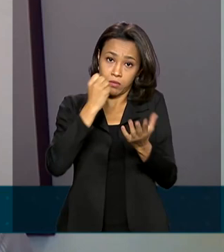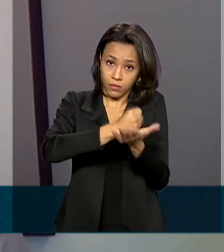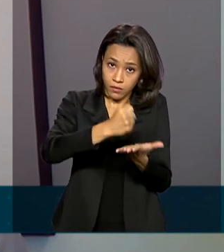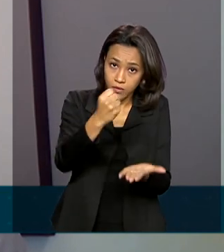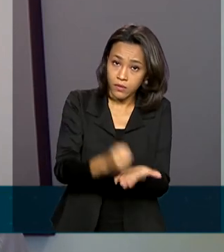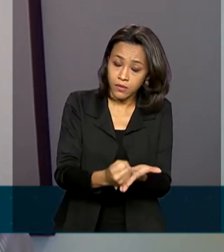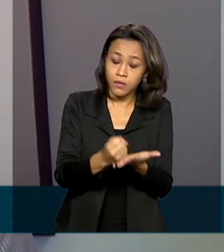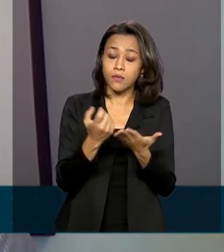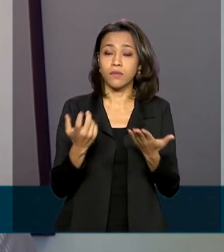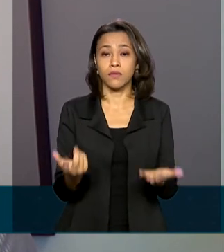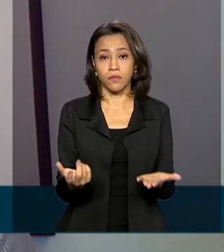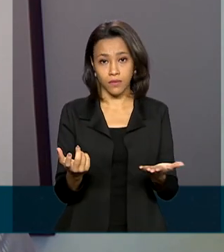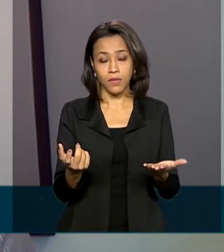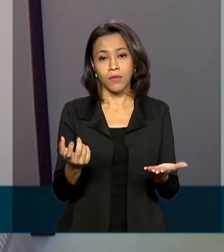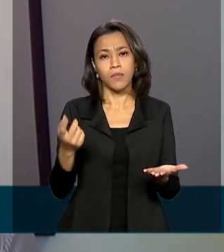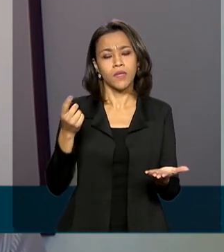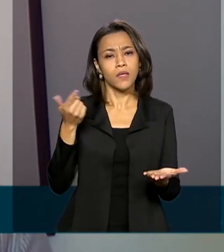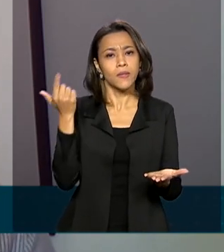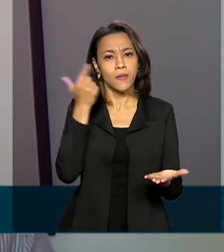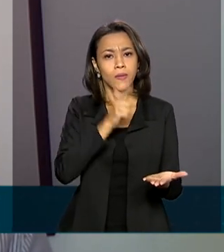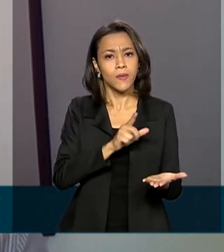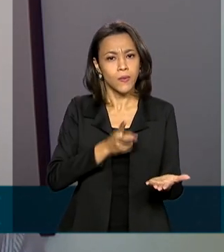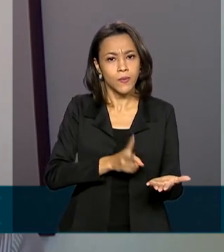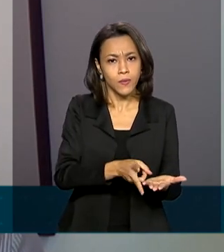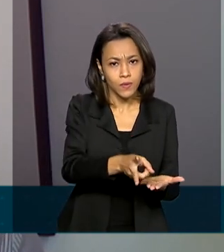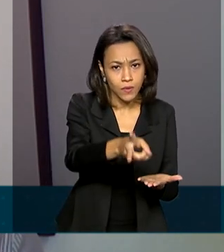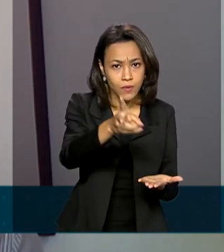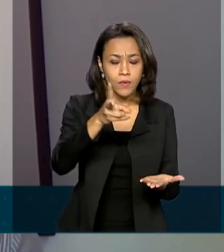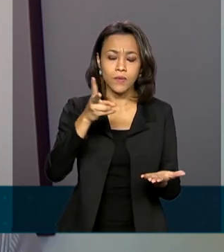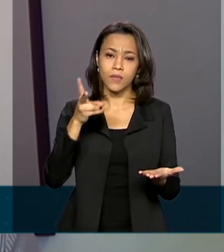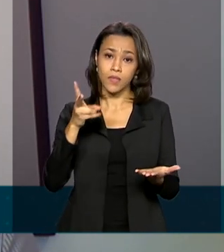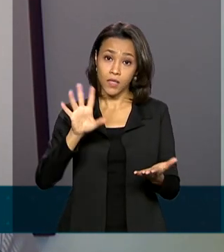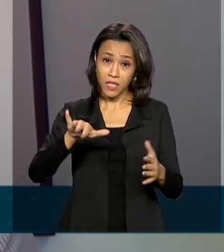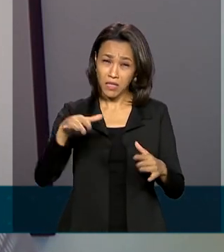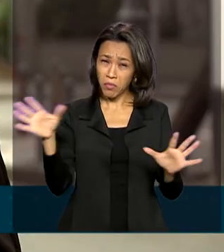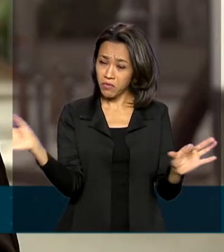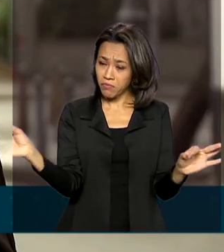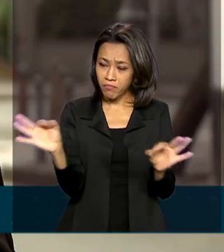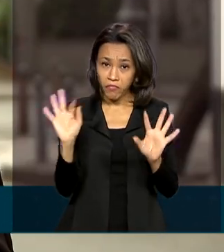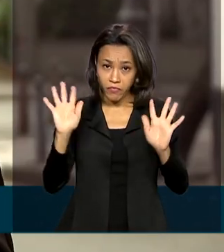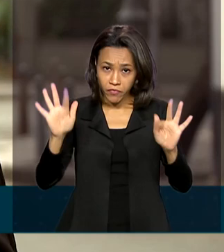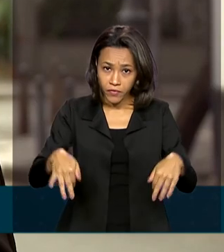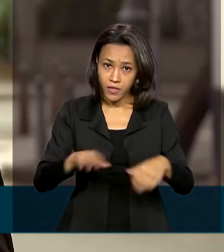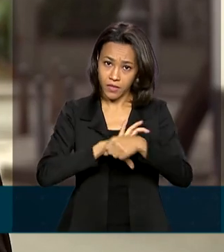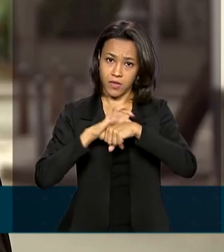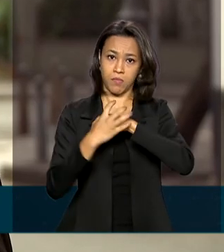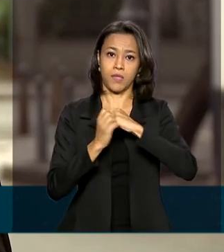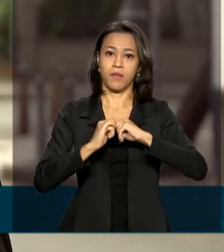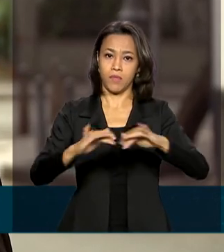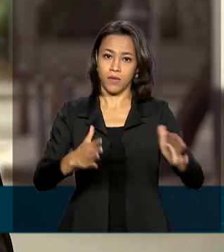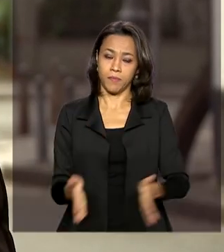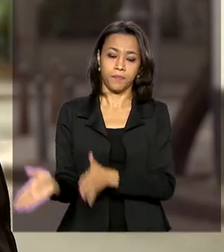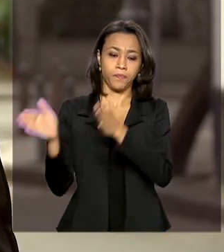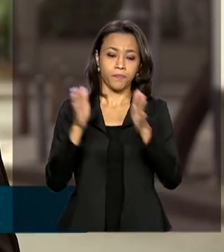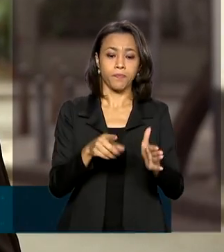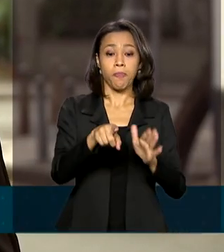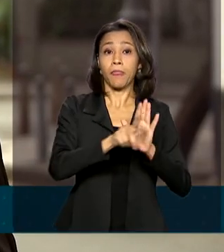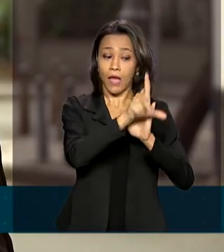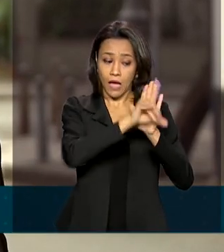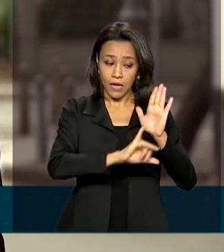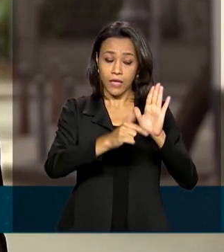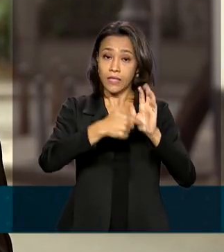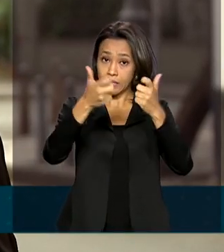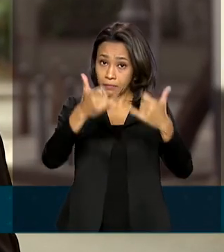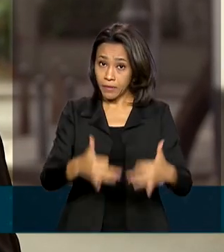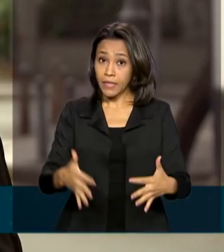quanto para que ele continue tendo opções quando essa pandemia acabar. A lei também determina que os artistas que